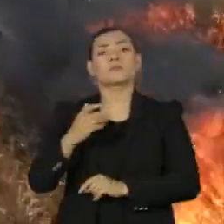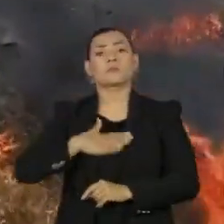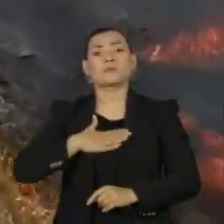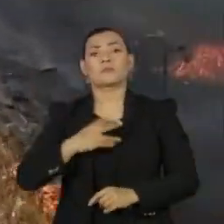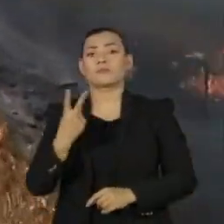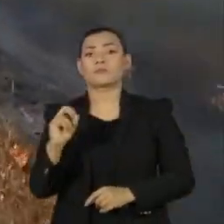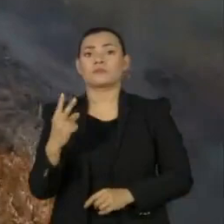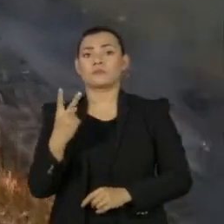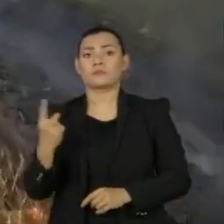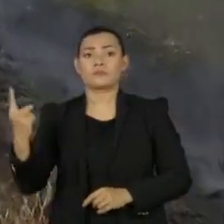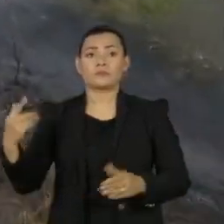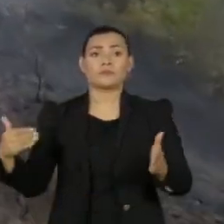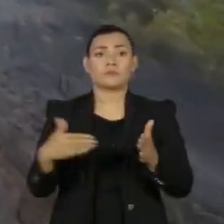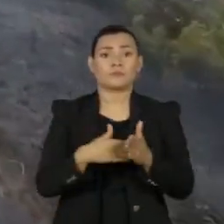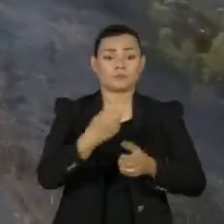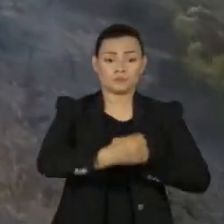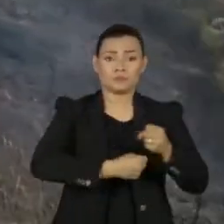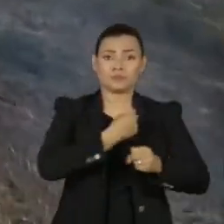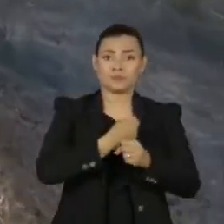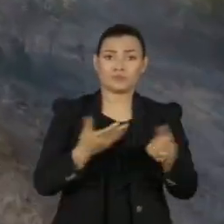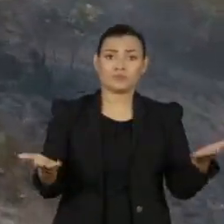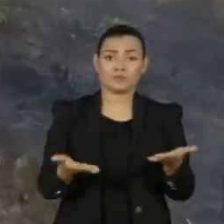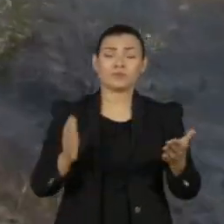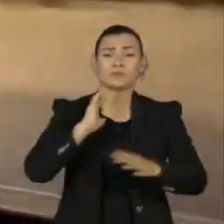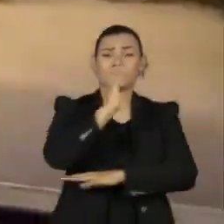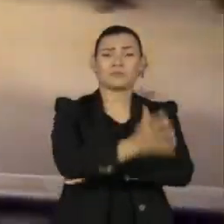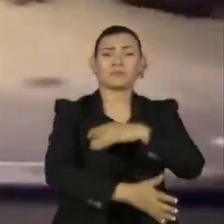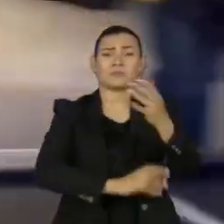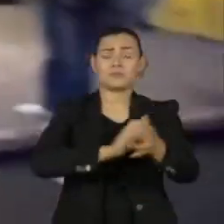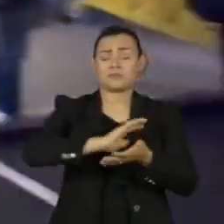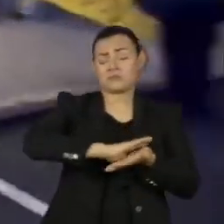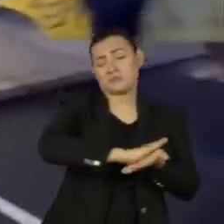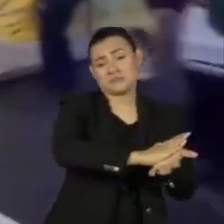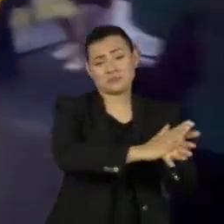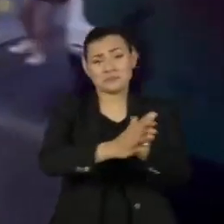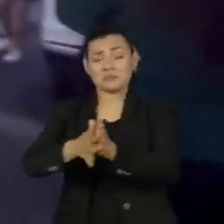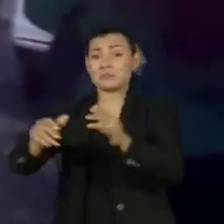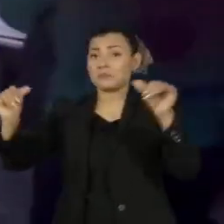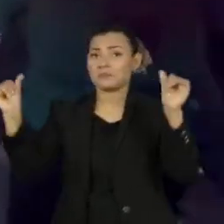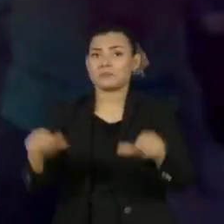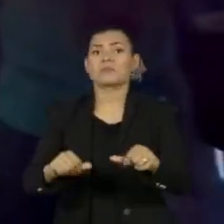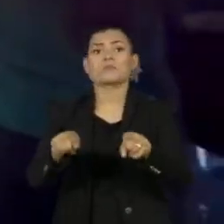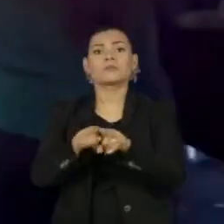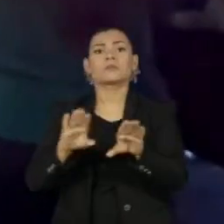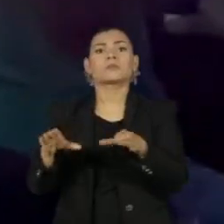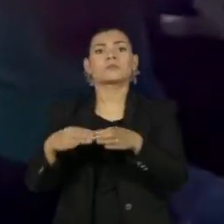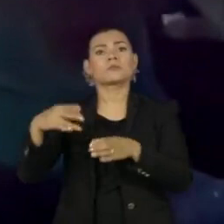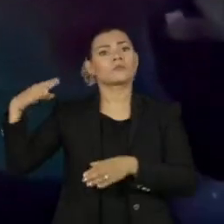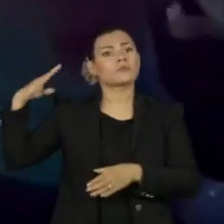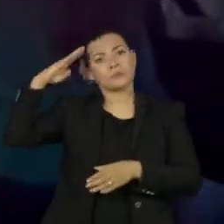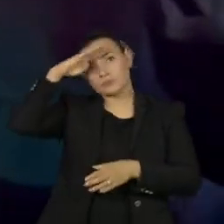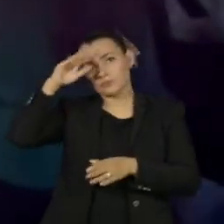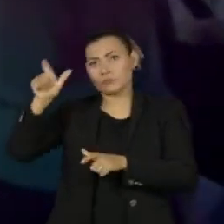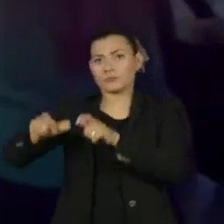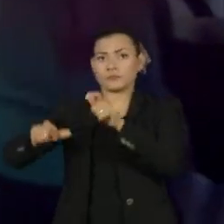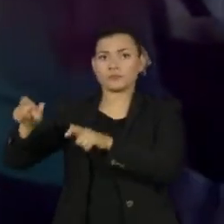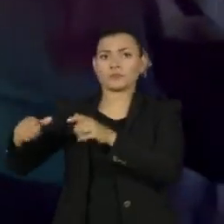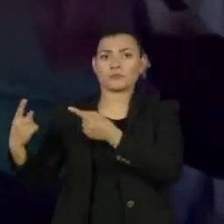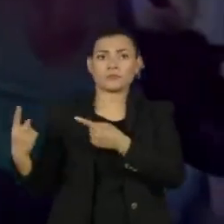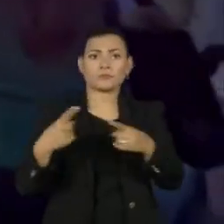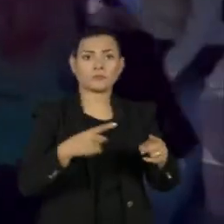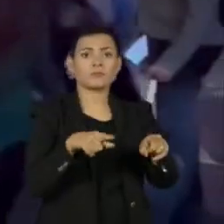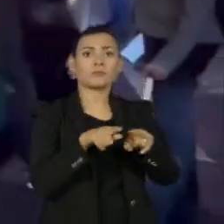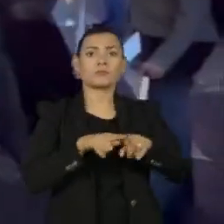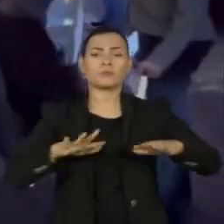derrubados quase 11 mil quilômetros quadrados de mata. Ontem à noite, bolsonaristas e um pequeno grupo de eleitores contrários ao presidente